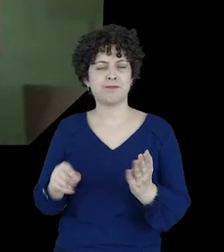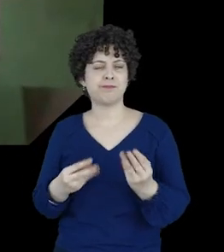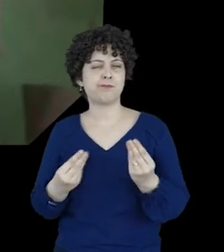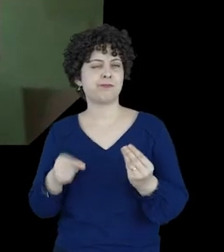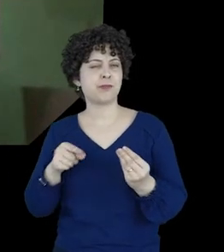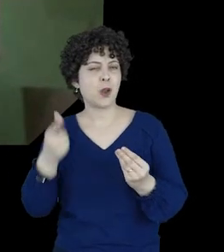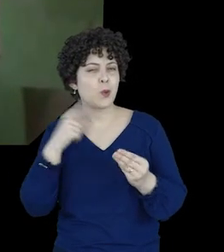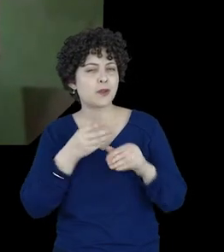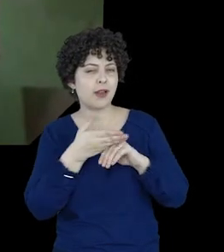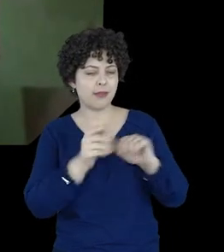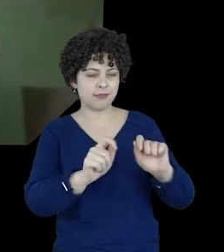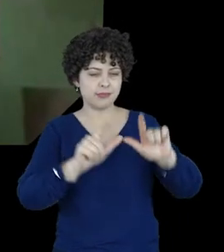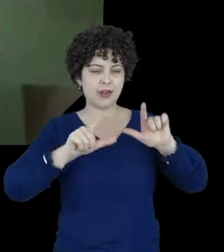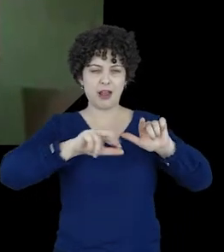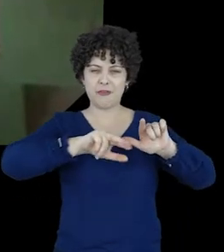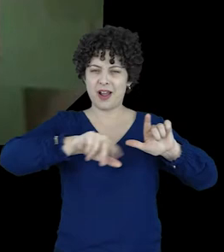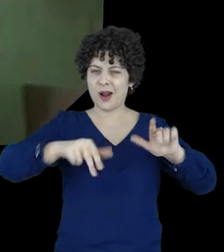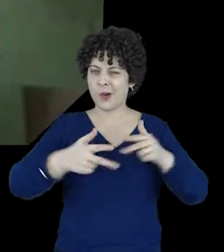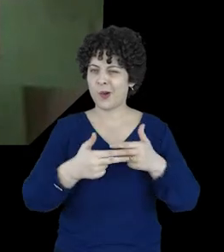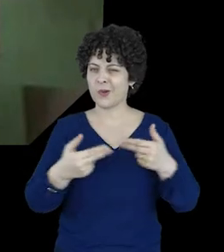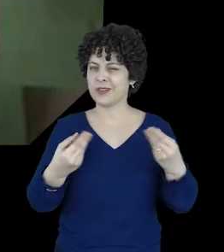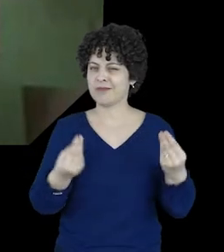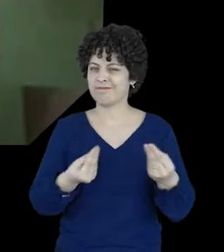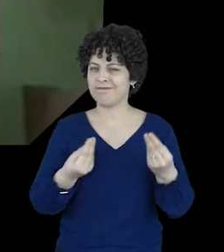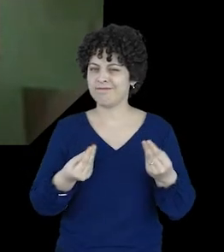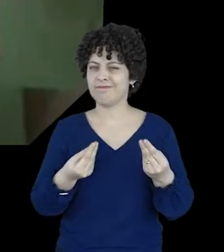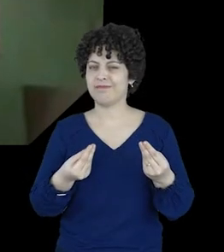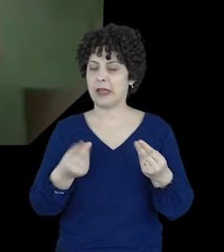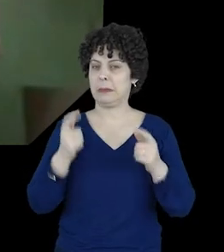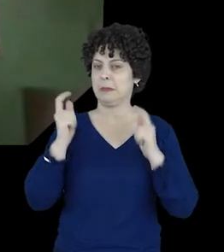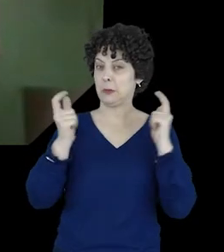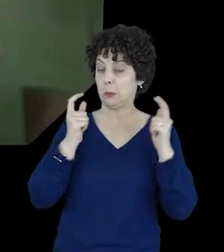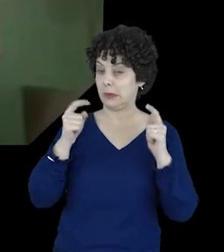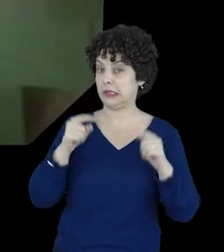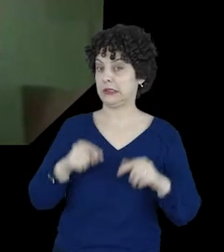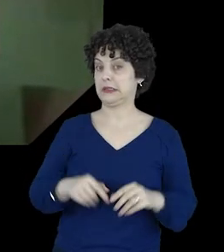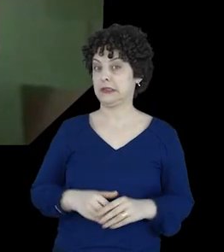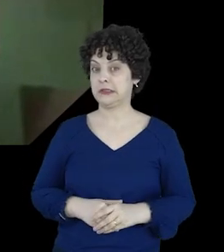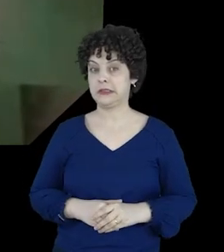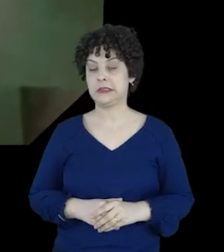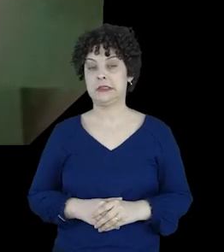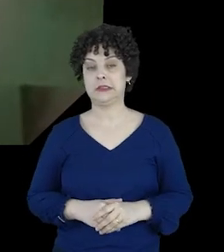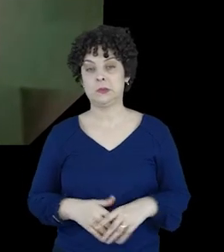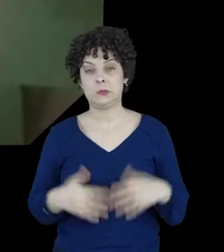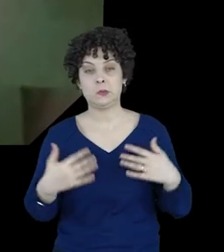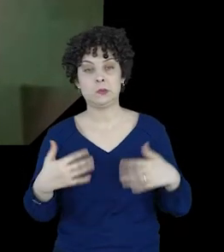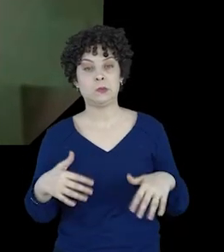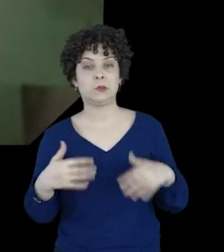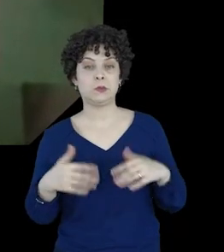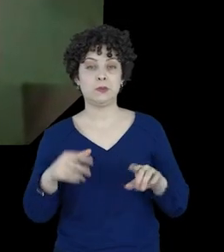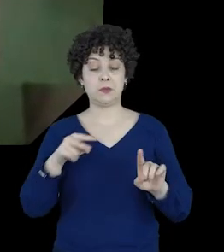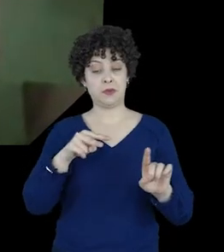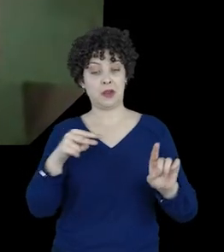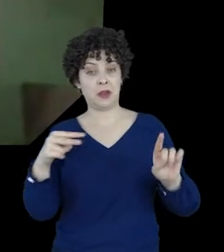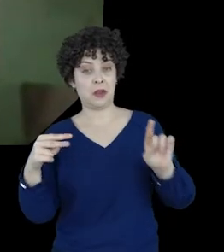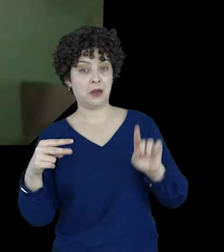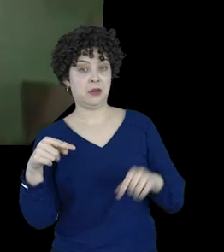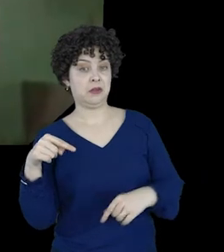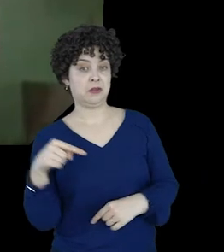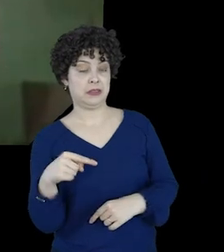Ainda assim, conseguem ter acesso a certas coisas, o que é um pouco preocupante. E olhando